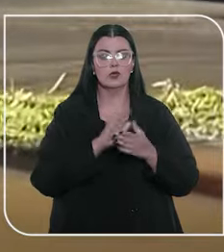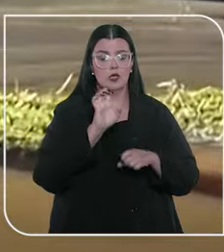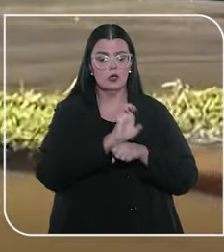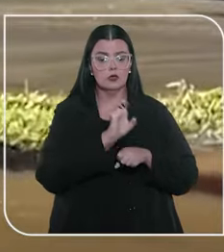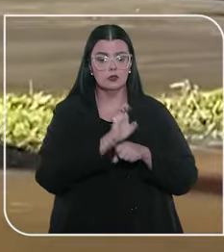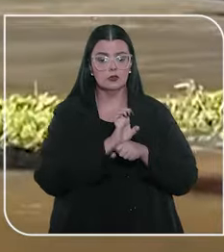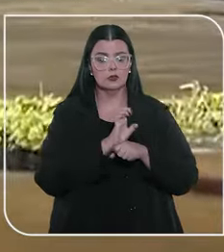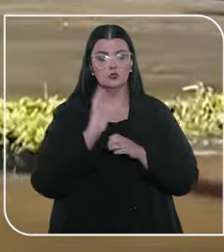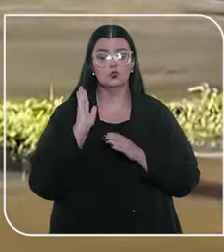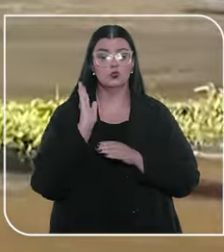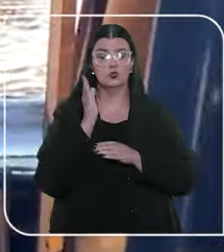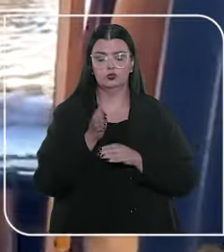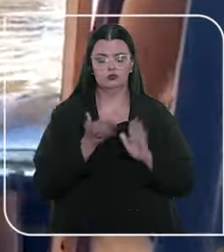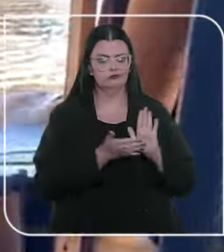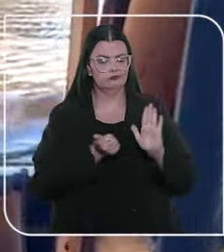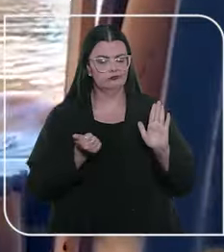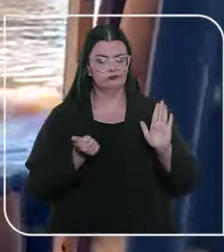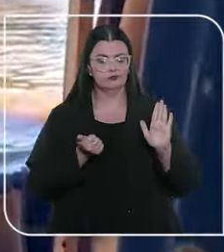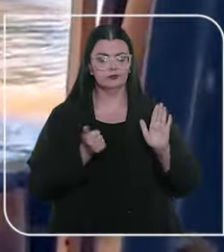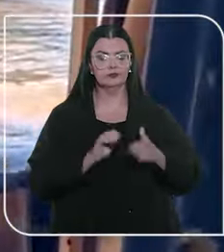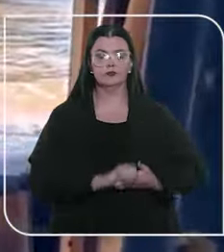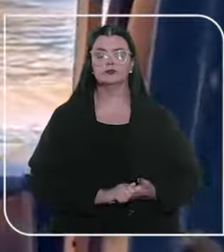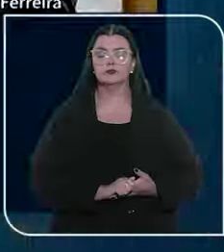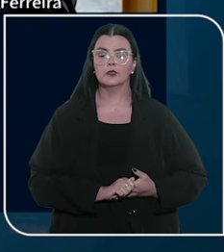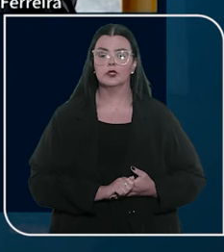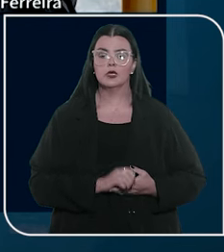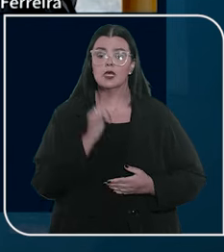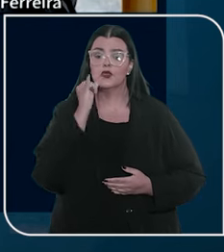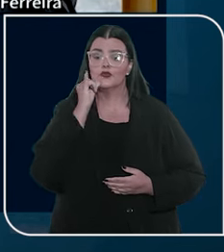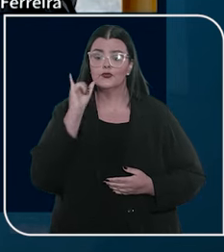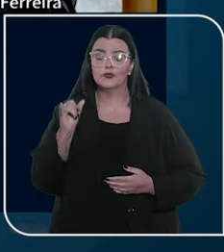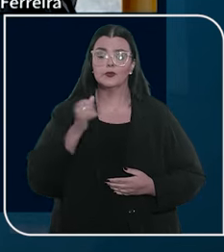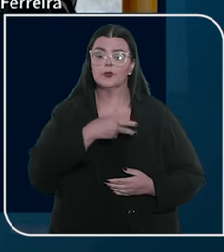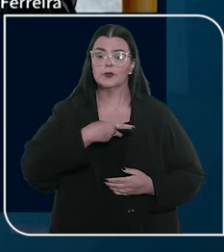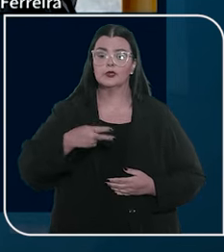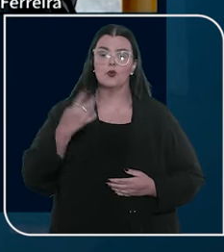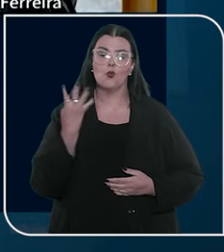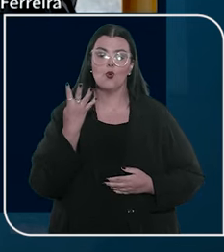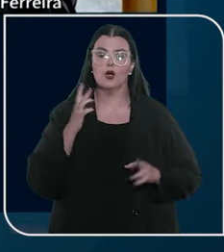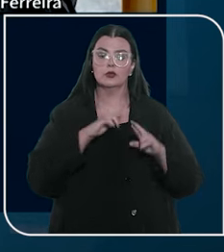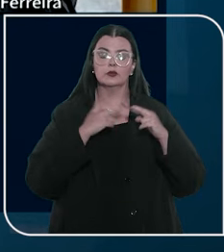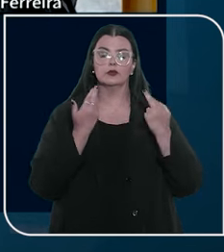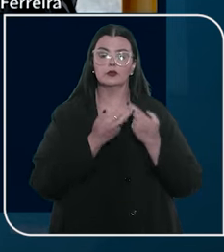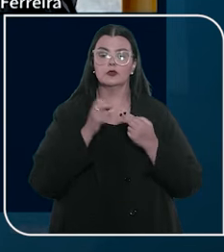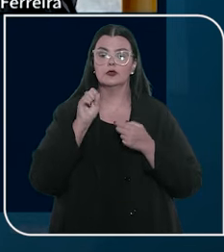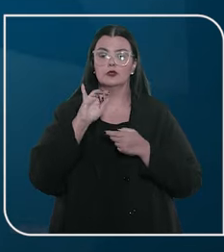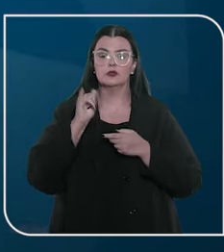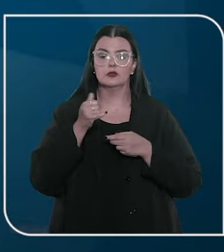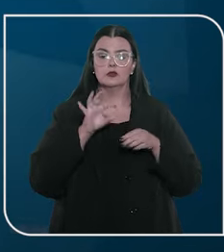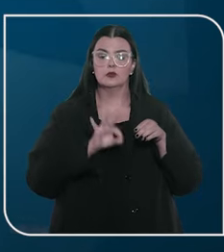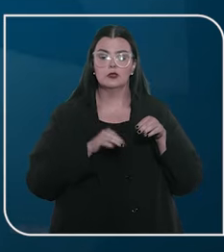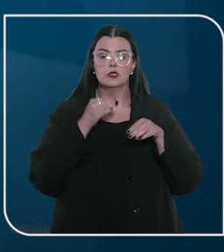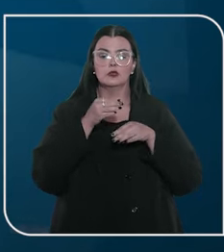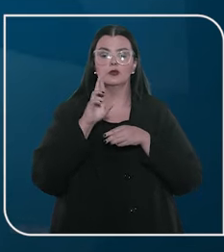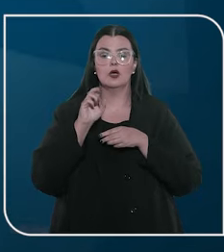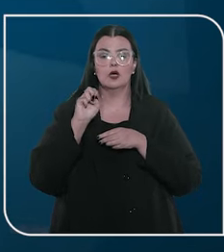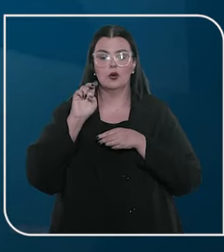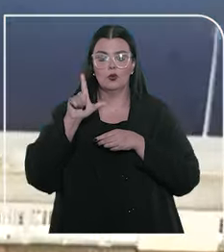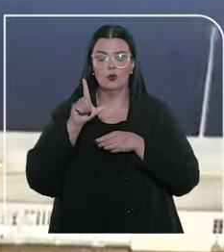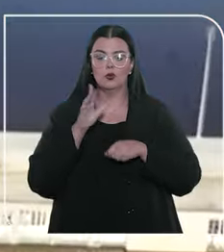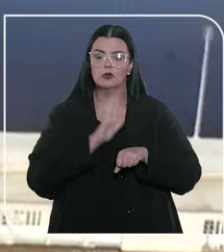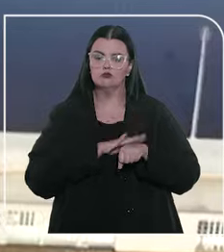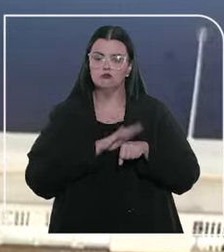origem no estado serão automaticamente retirados de pauta. Foi o que informou o presidente da quarta turma do STJ, ministro Raul